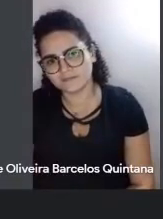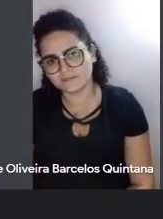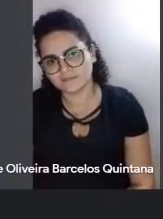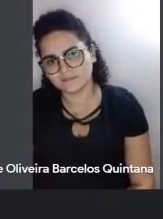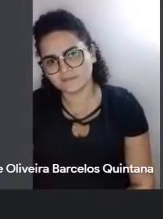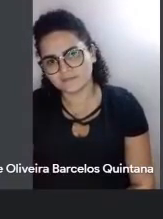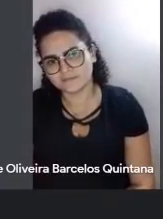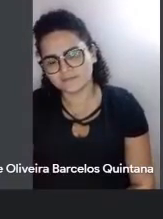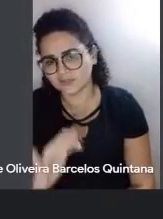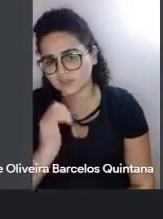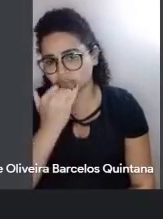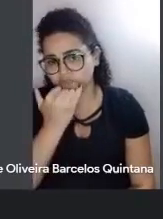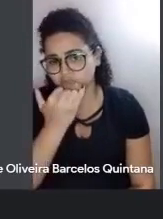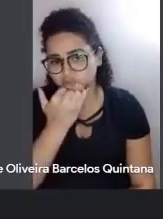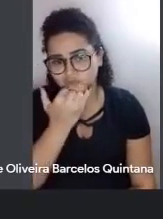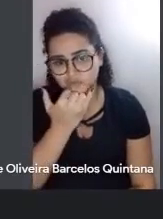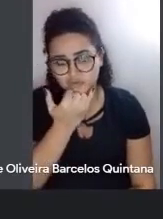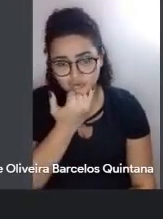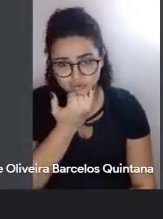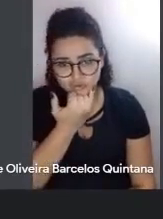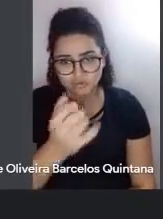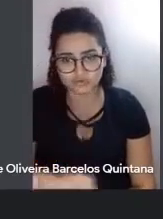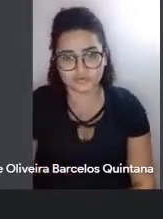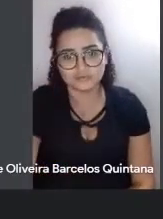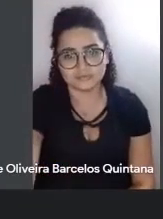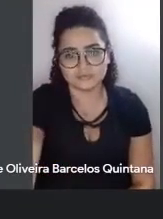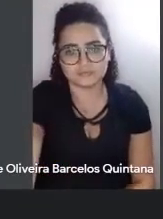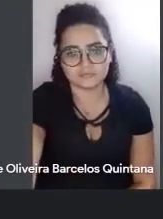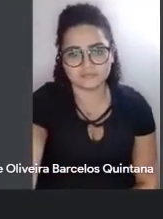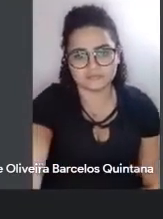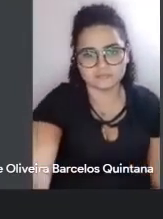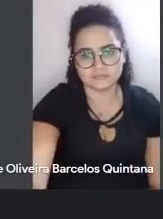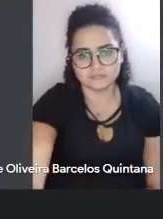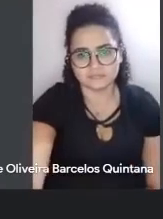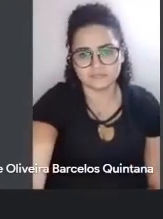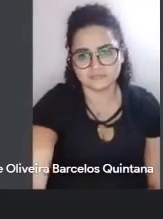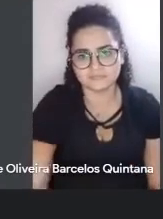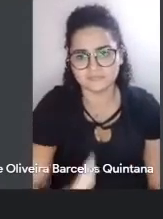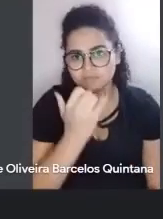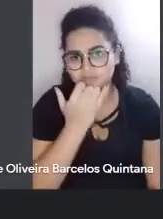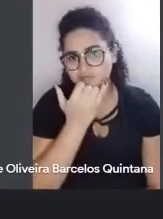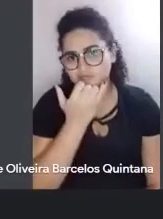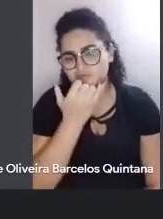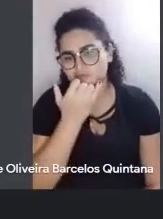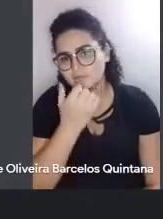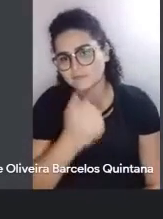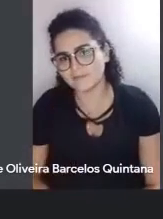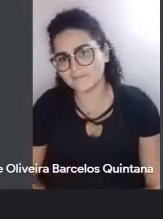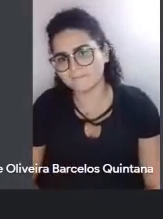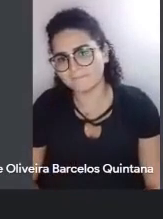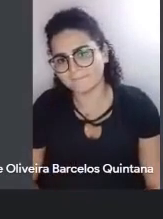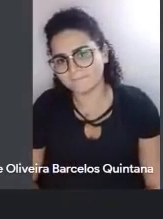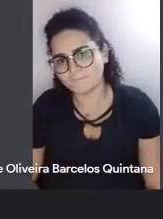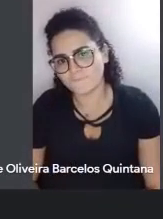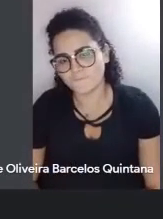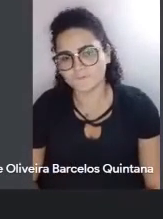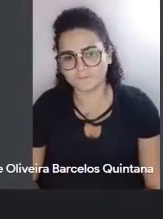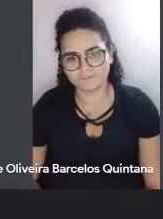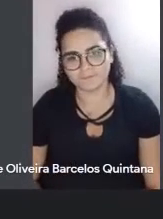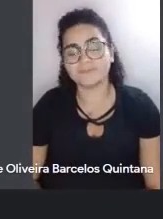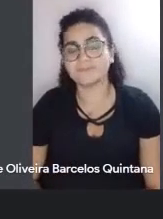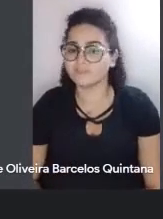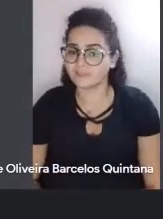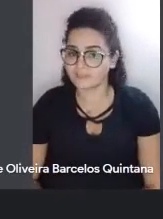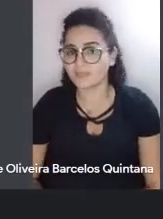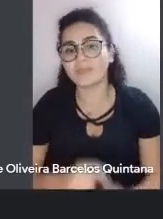Desculpa, gente Eu acho que está voltando A apresentação Desculpa Bom, vamos lá Mas aí a